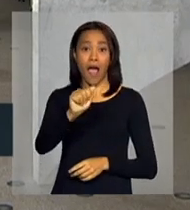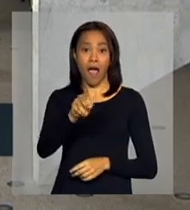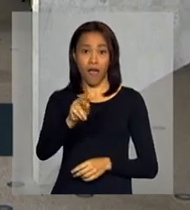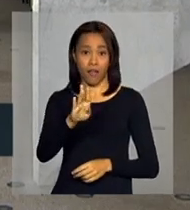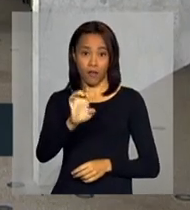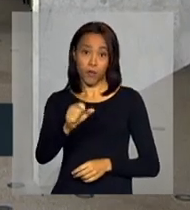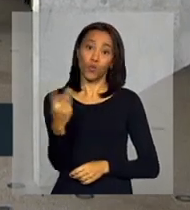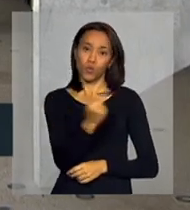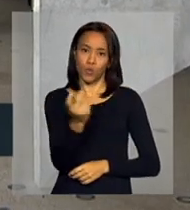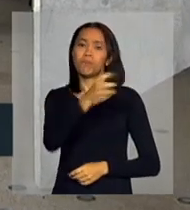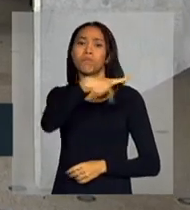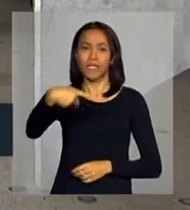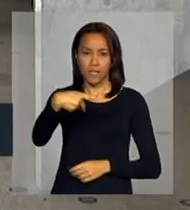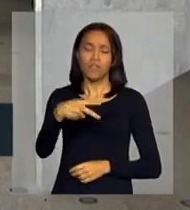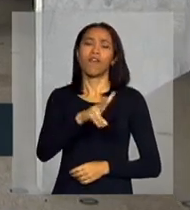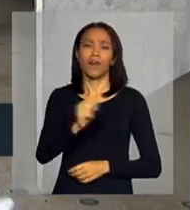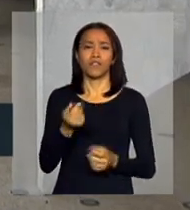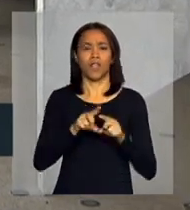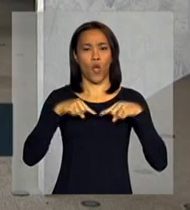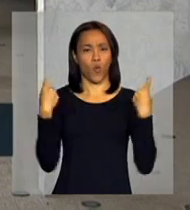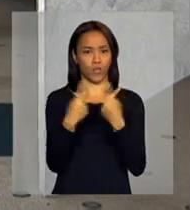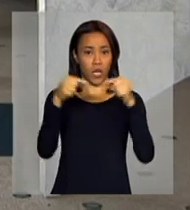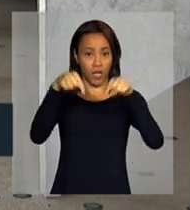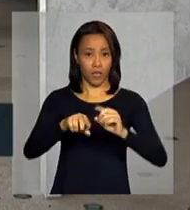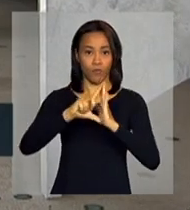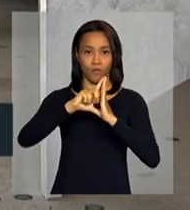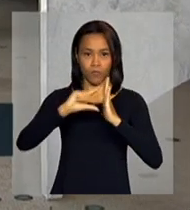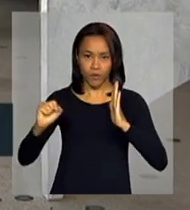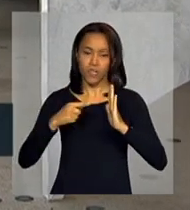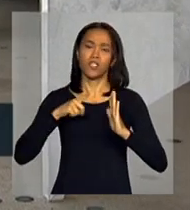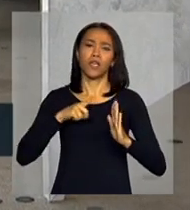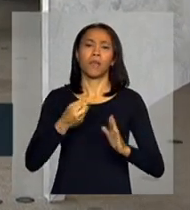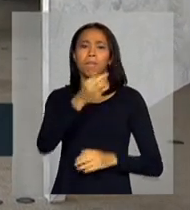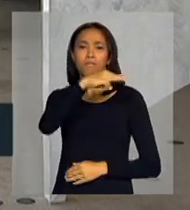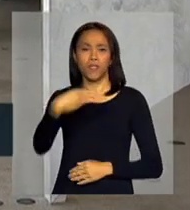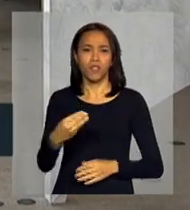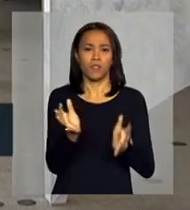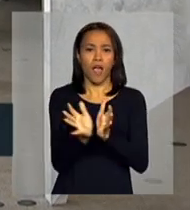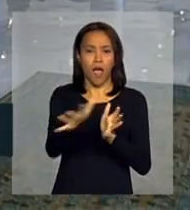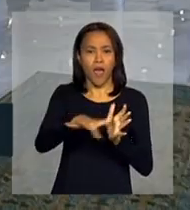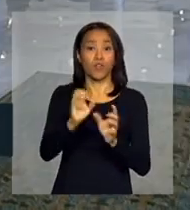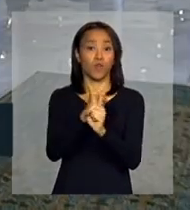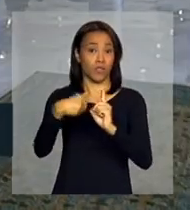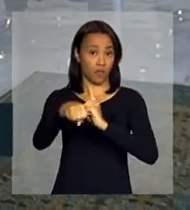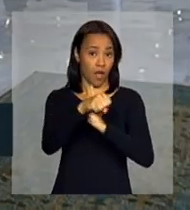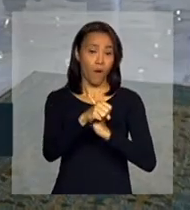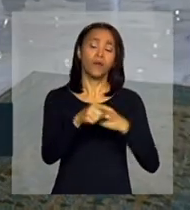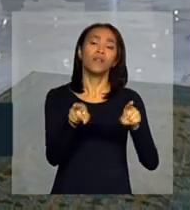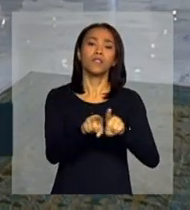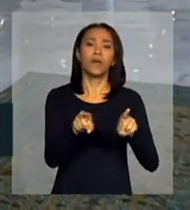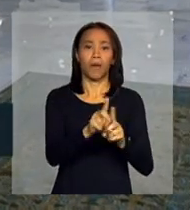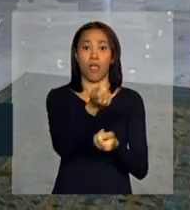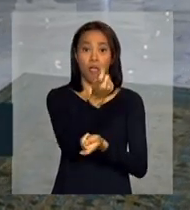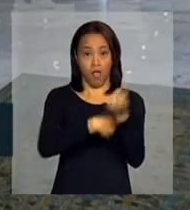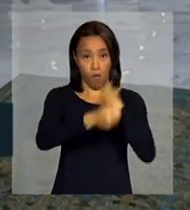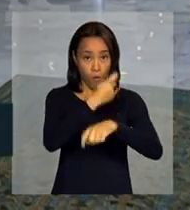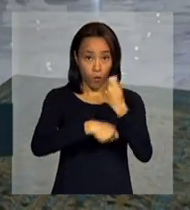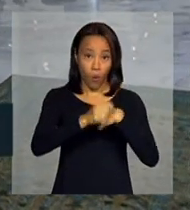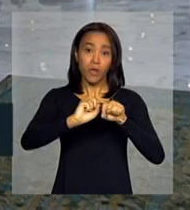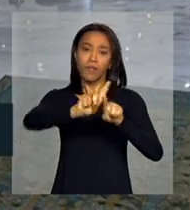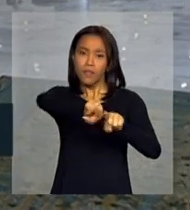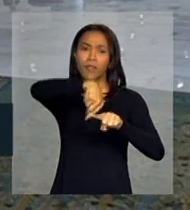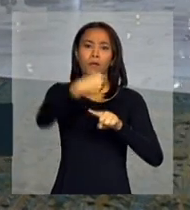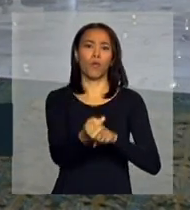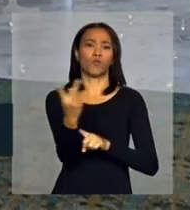presidentes vão se reunir aqui no Palácio do Planalto, acompanhados de ministros das áreas social e também econômica. Em